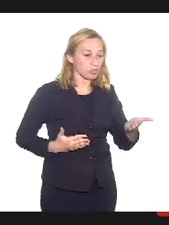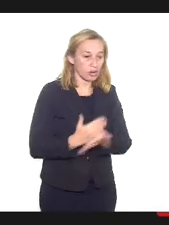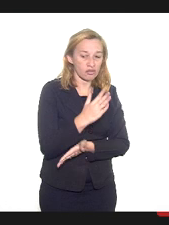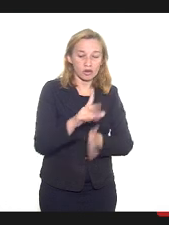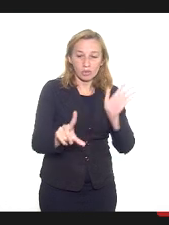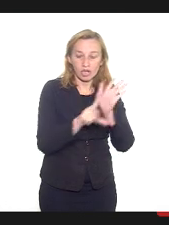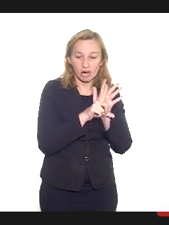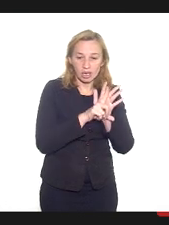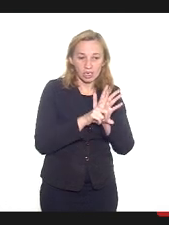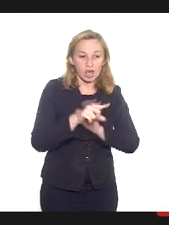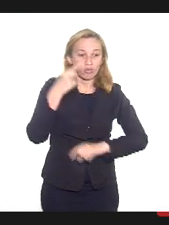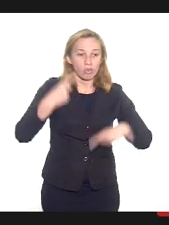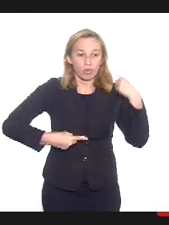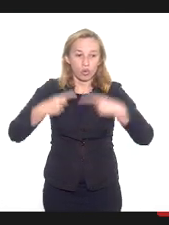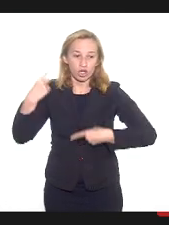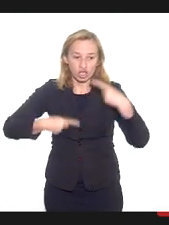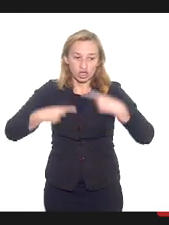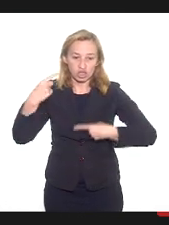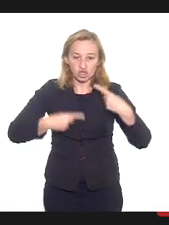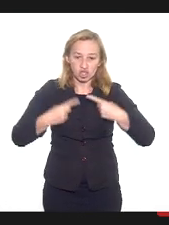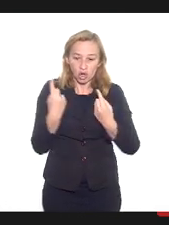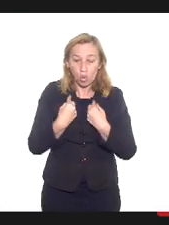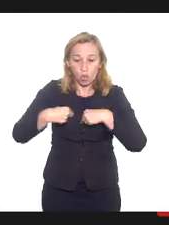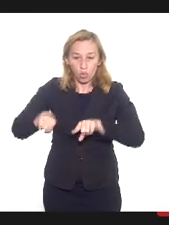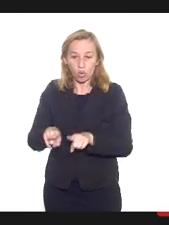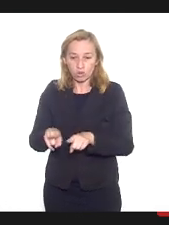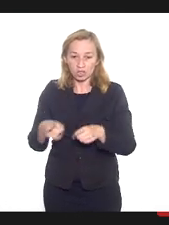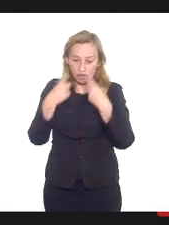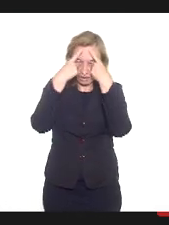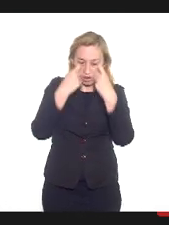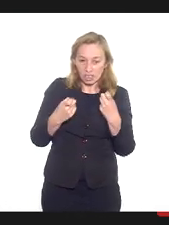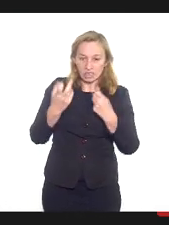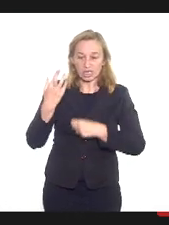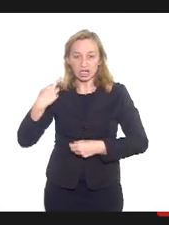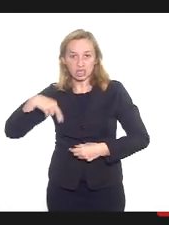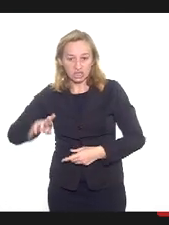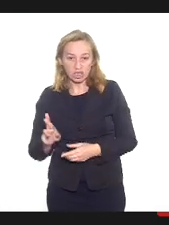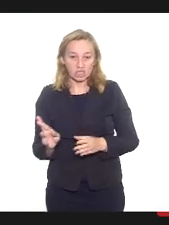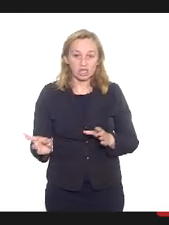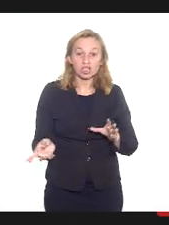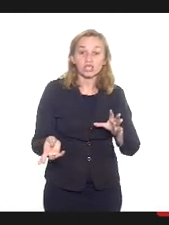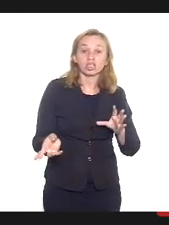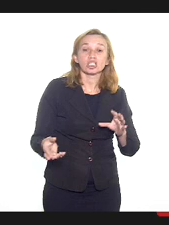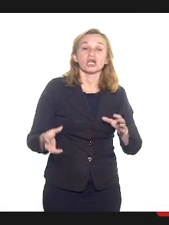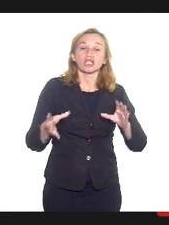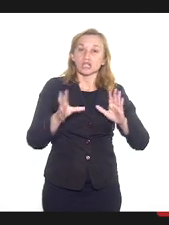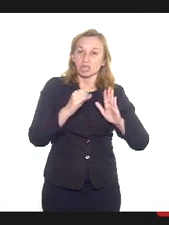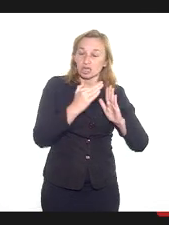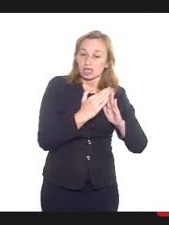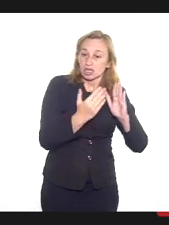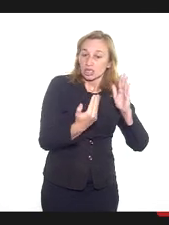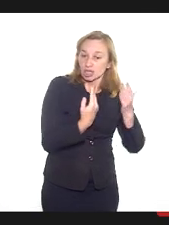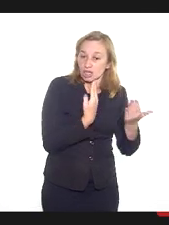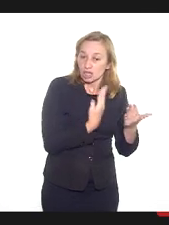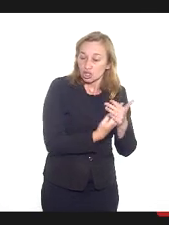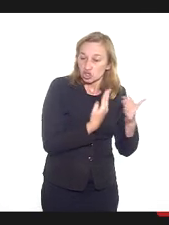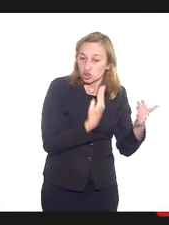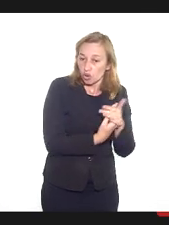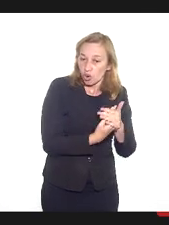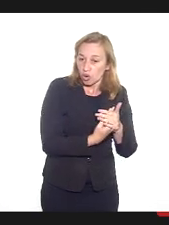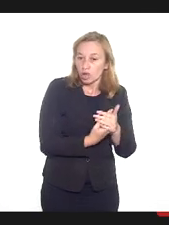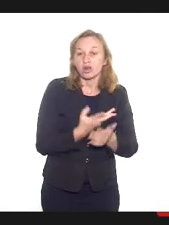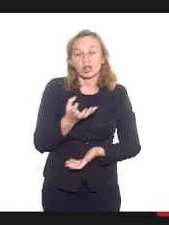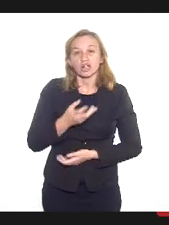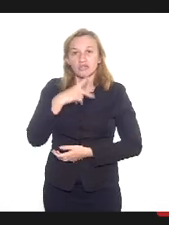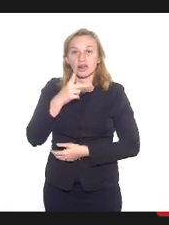lei que institui a política de combate à intolerância religiosa. No contexto escolar, ela está em vigor no Rio de Janeiro, e queria ressaltar esses